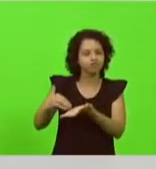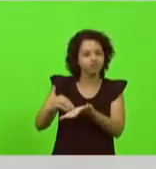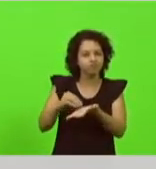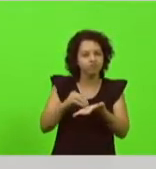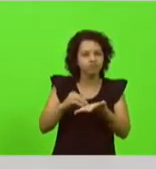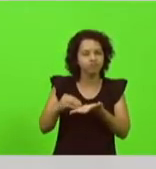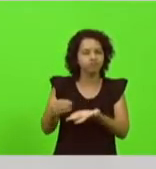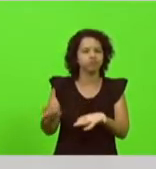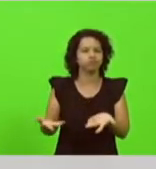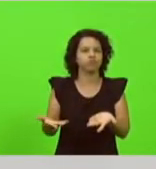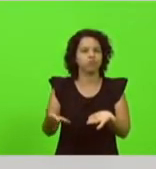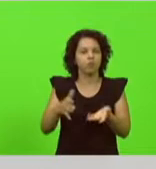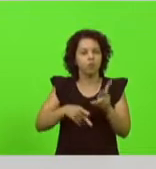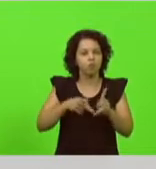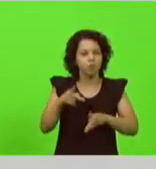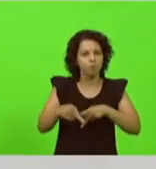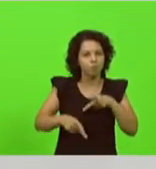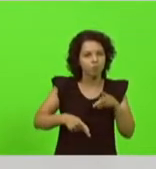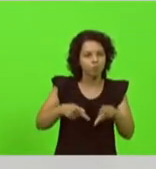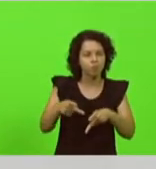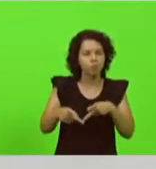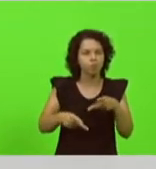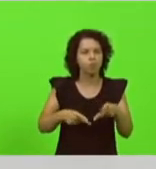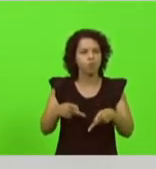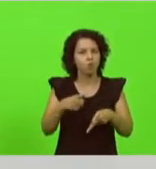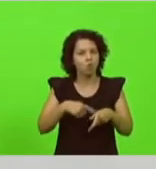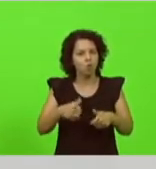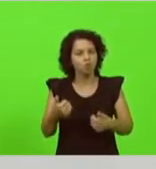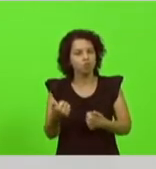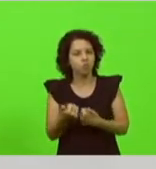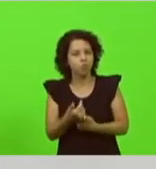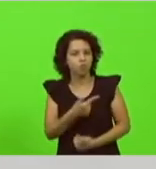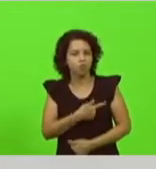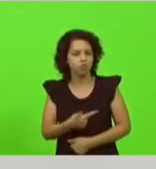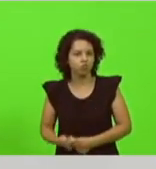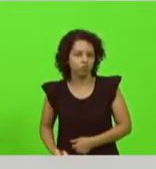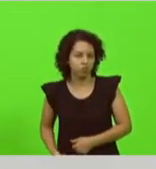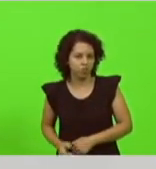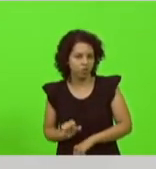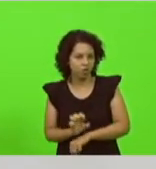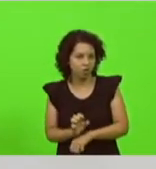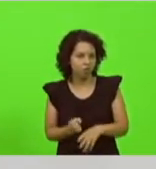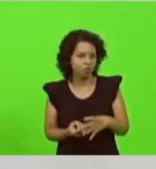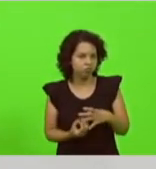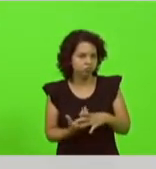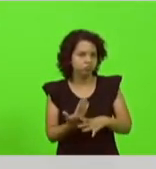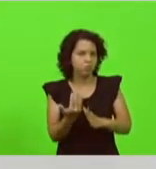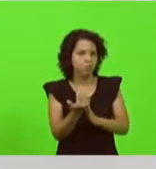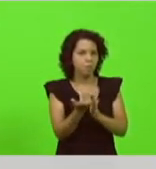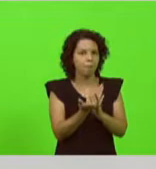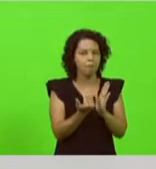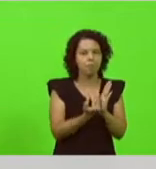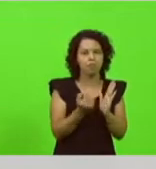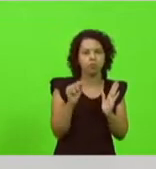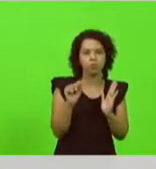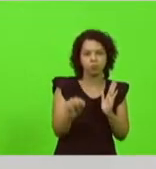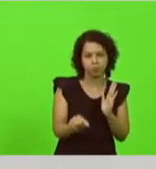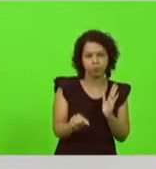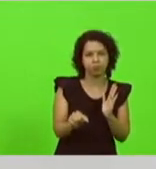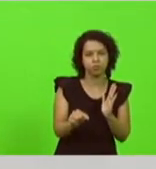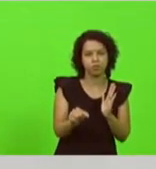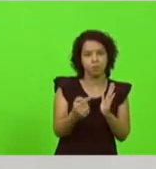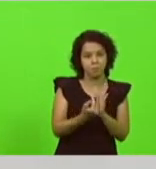apoiamos o esforço do governo do Estado na criação do Plano 1000, mas precisamos ainda mais suporte. Durante os anos,